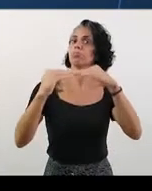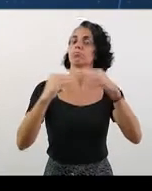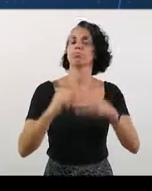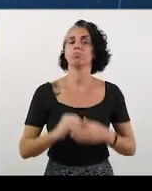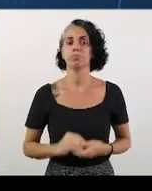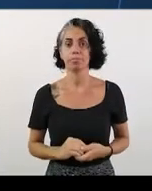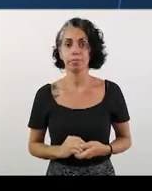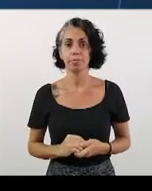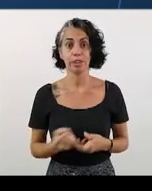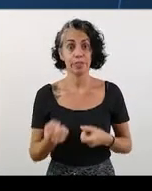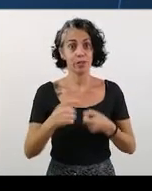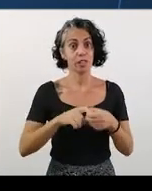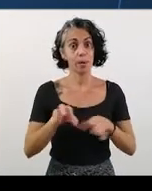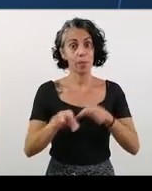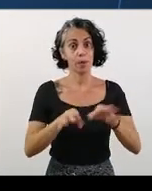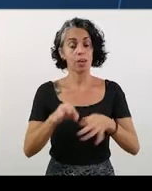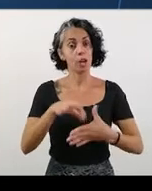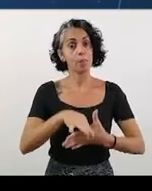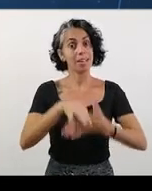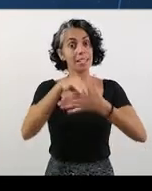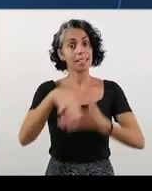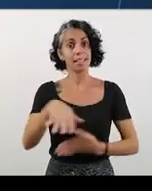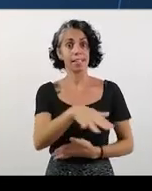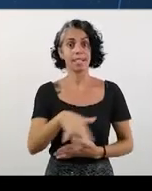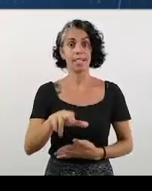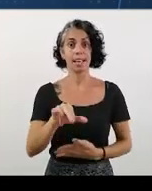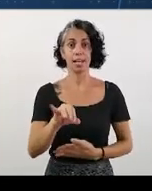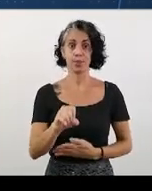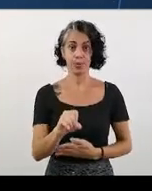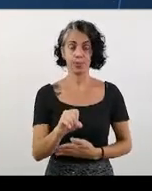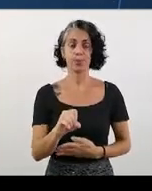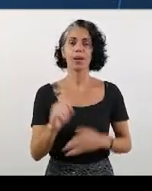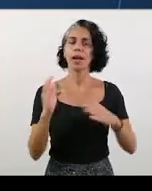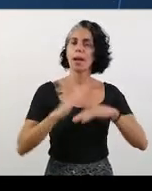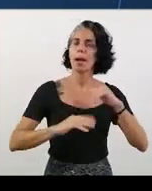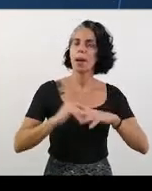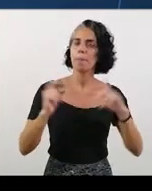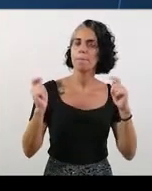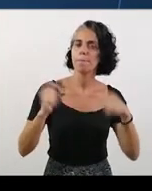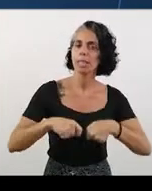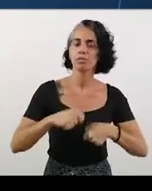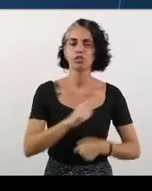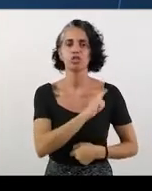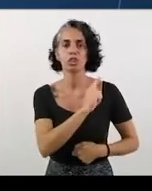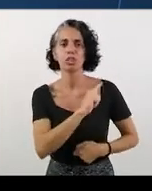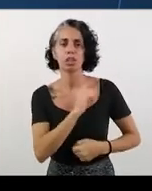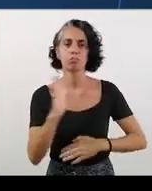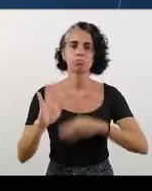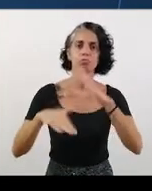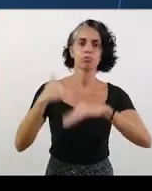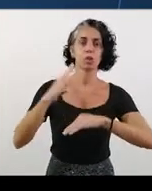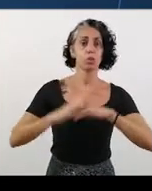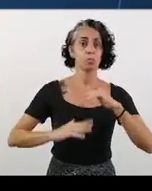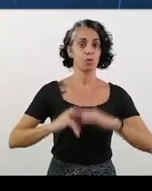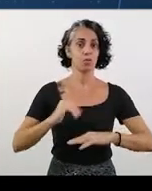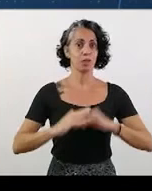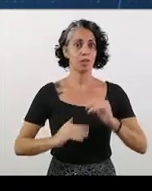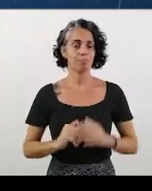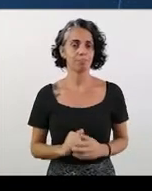Retomar o programa Líderes Cariocas, de capacitação gerencial e desenvolvimento profissional.